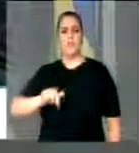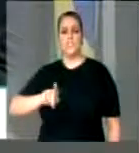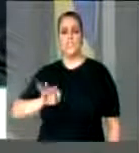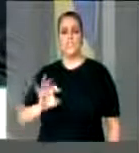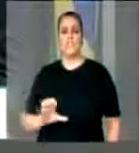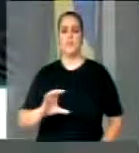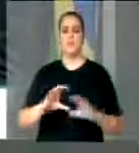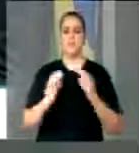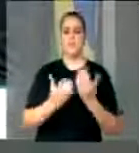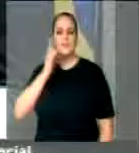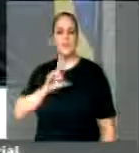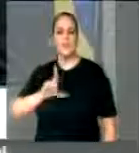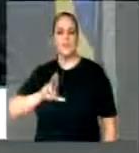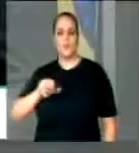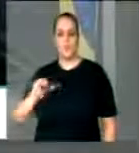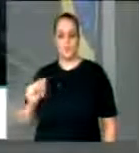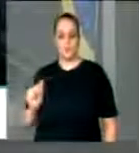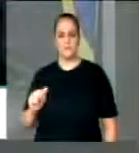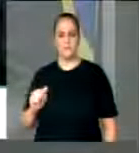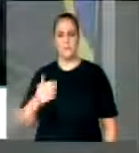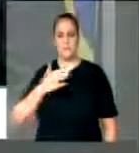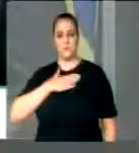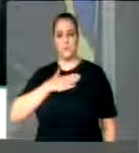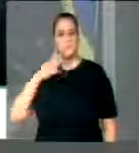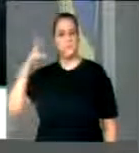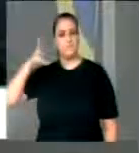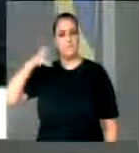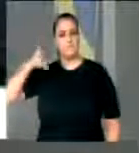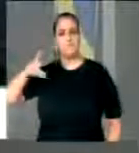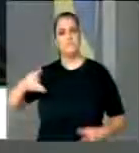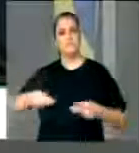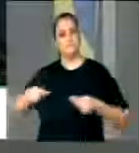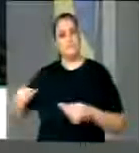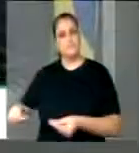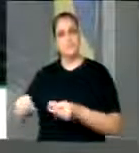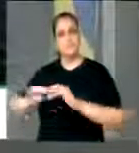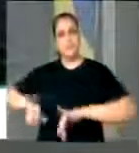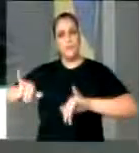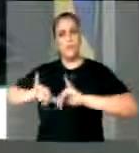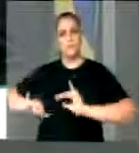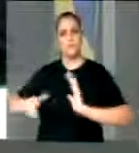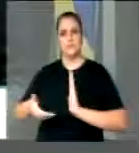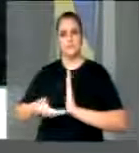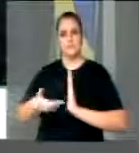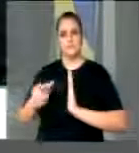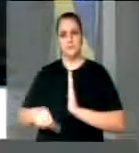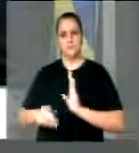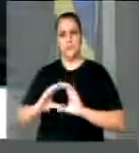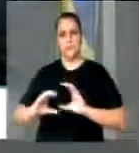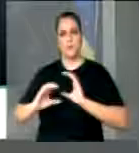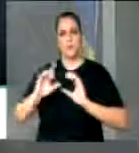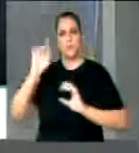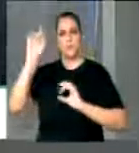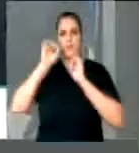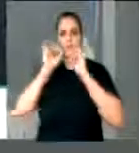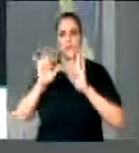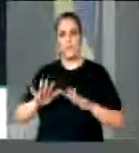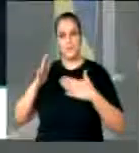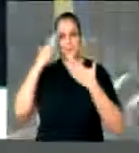milhão de reais no Ministério do Turismo, um convênio com o município para reforma de praças, 150 mil reais